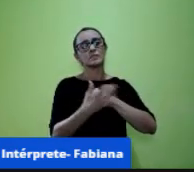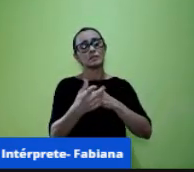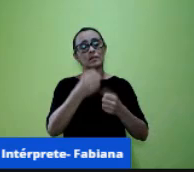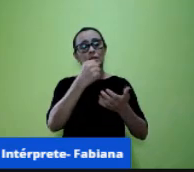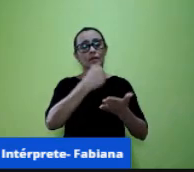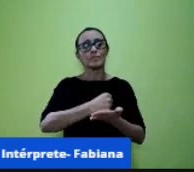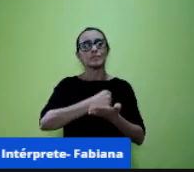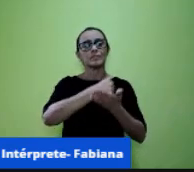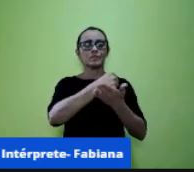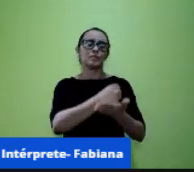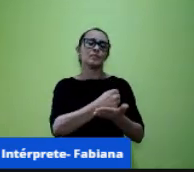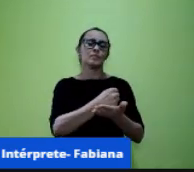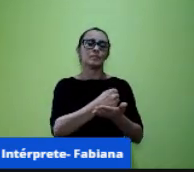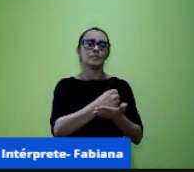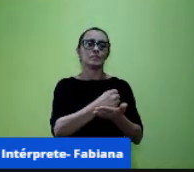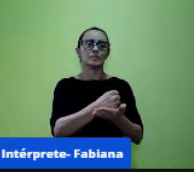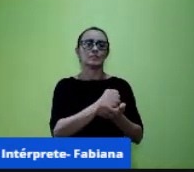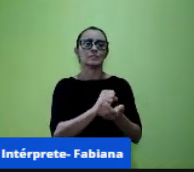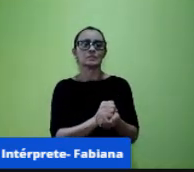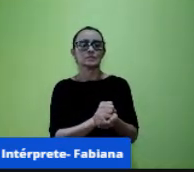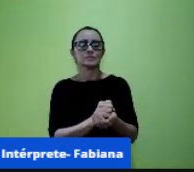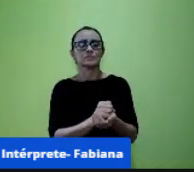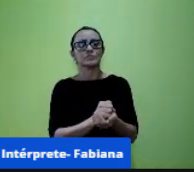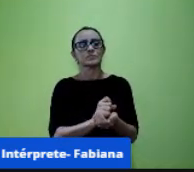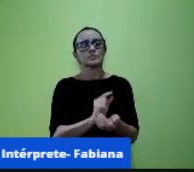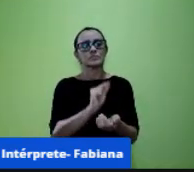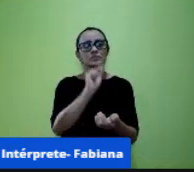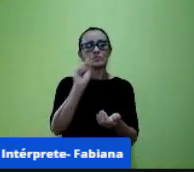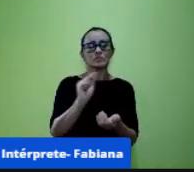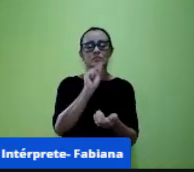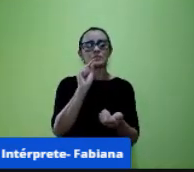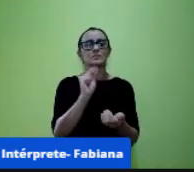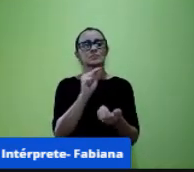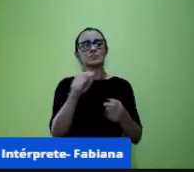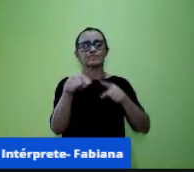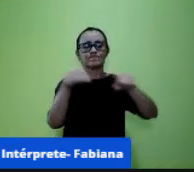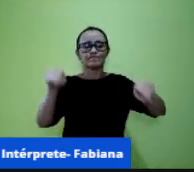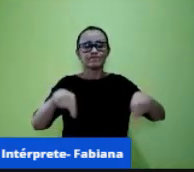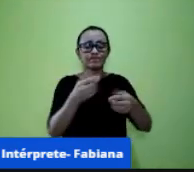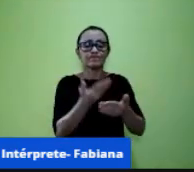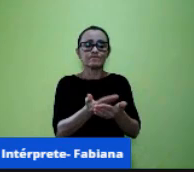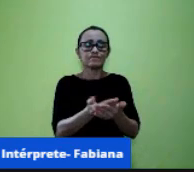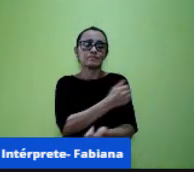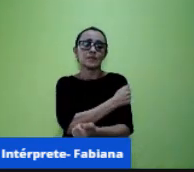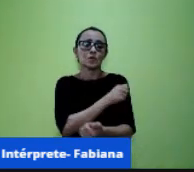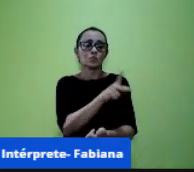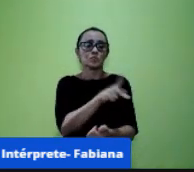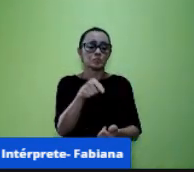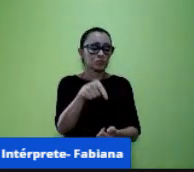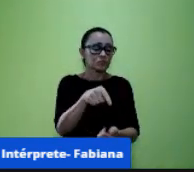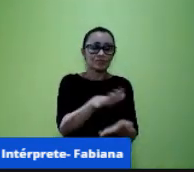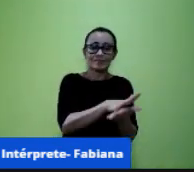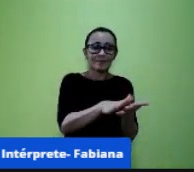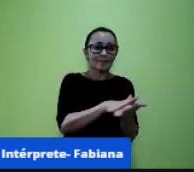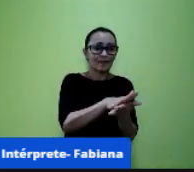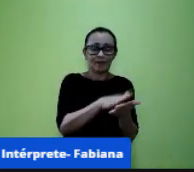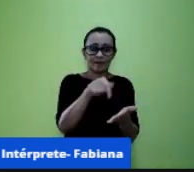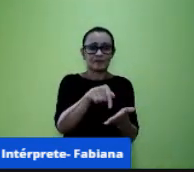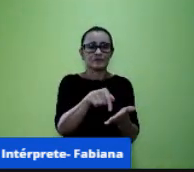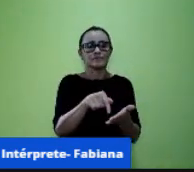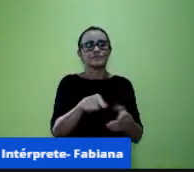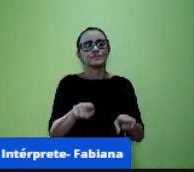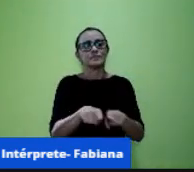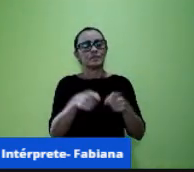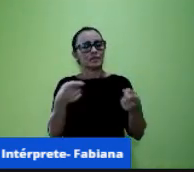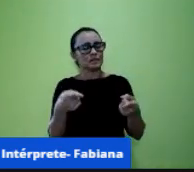de sala de aula de campus de presença de professor e aluno no entanto isso não